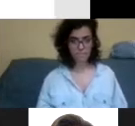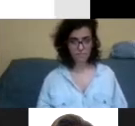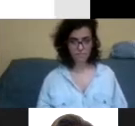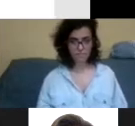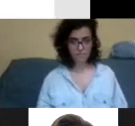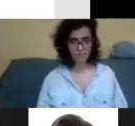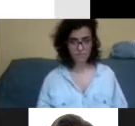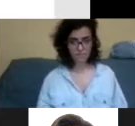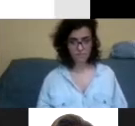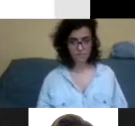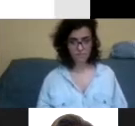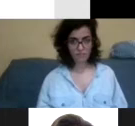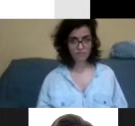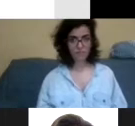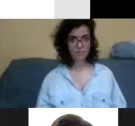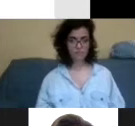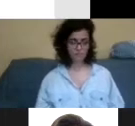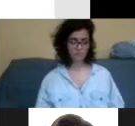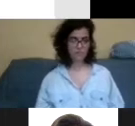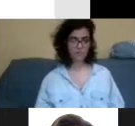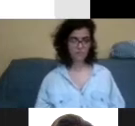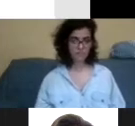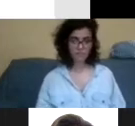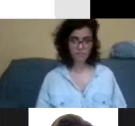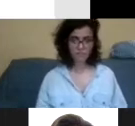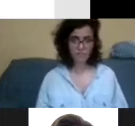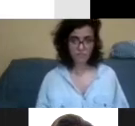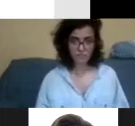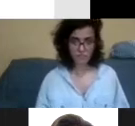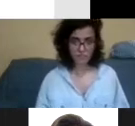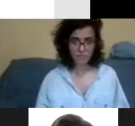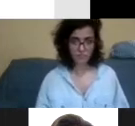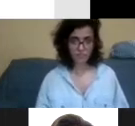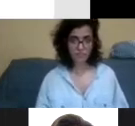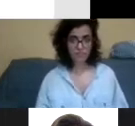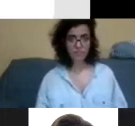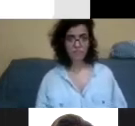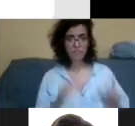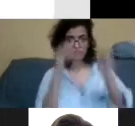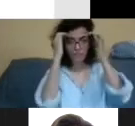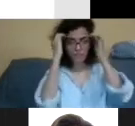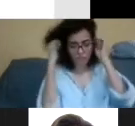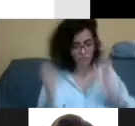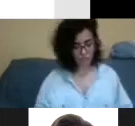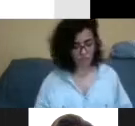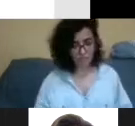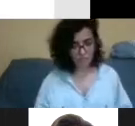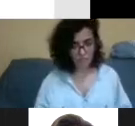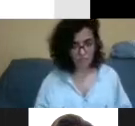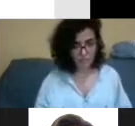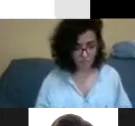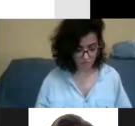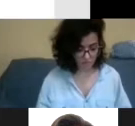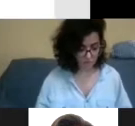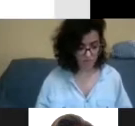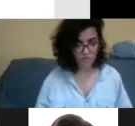disso, a Down Syndrome International, junto com a Inclusion International, são duas organizações, né? A Down Syndrome International é de